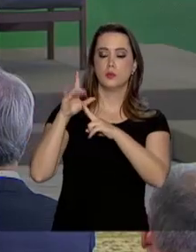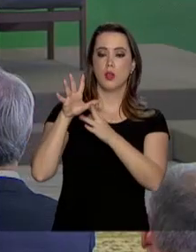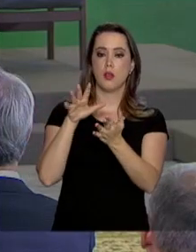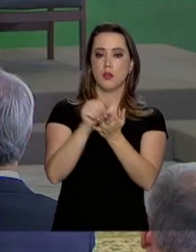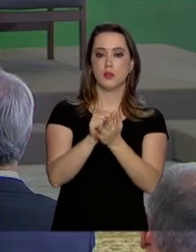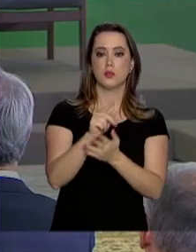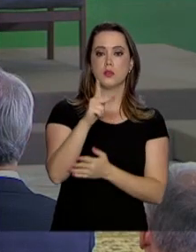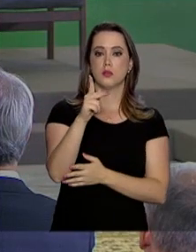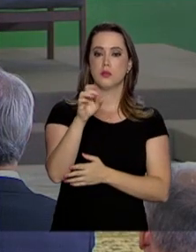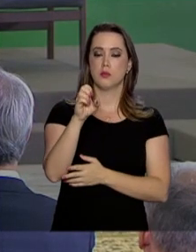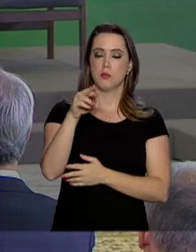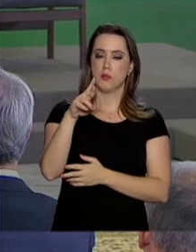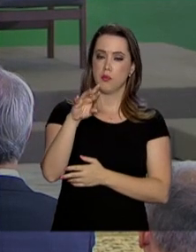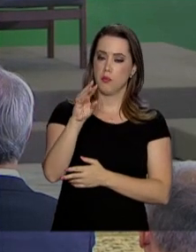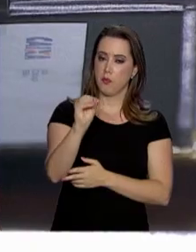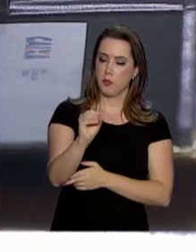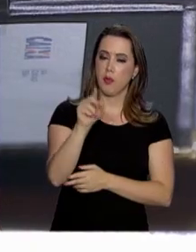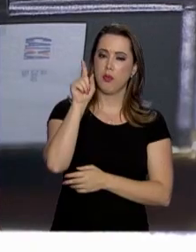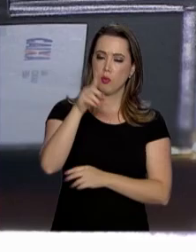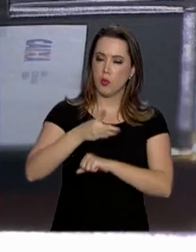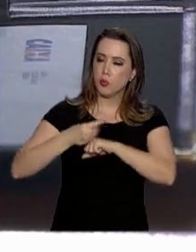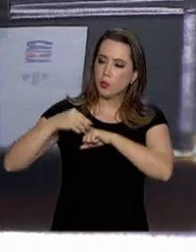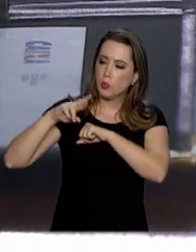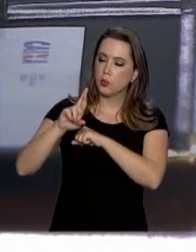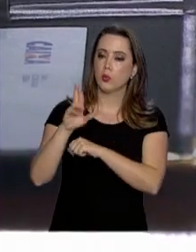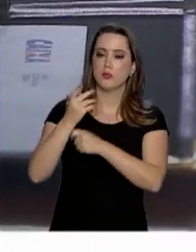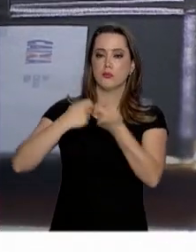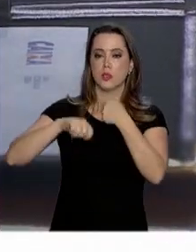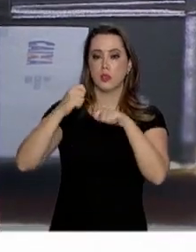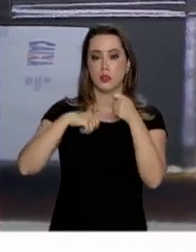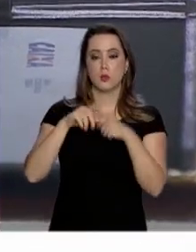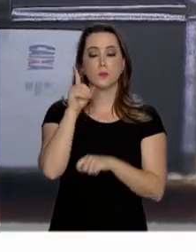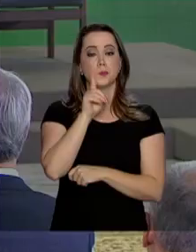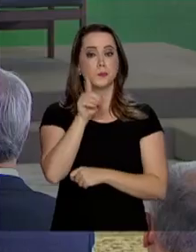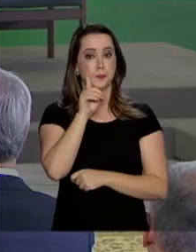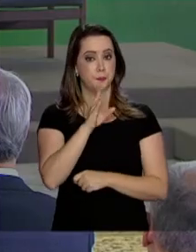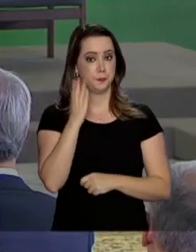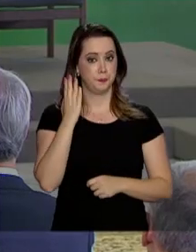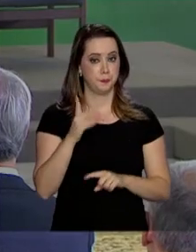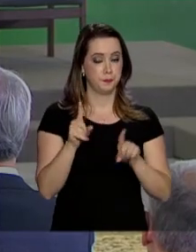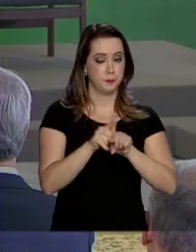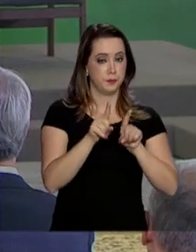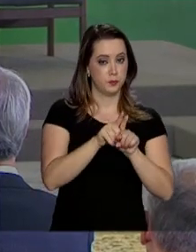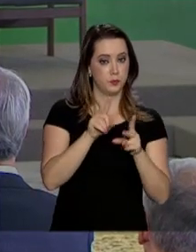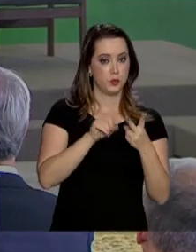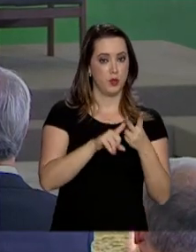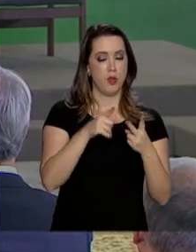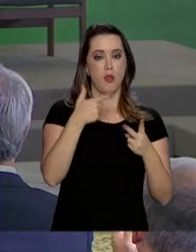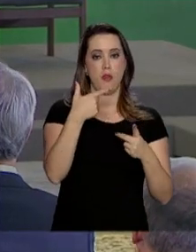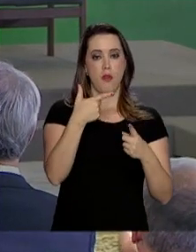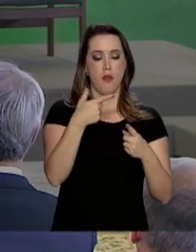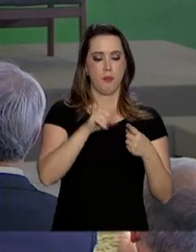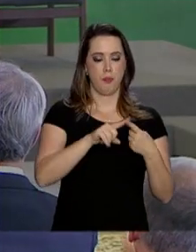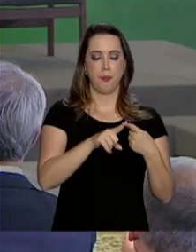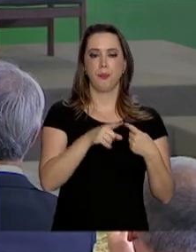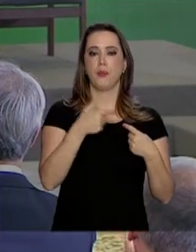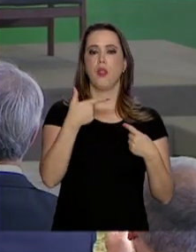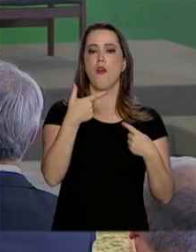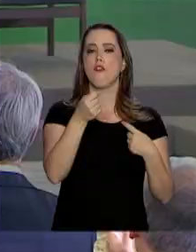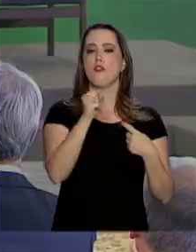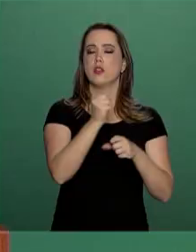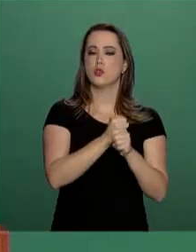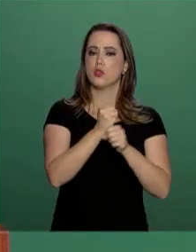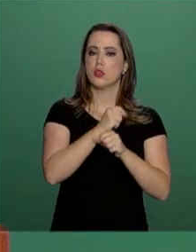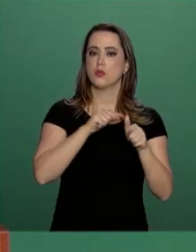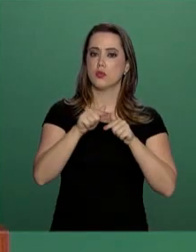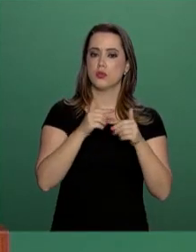assume Pedro Guimarães, doutor em Economia pela Universidade de Rochester, nos Estados Unidos, com 20 anos de experiência no mercado